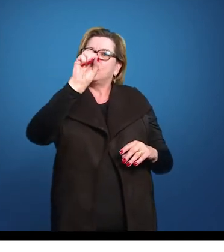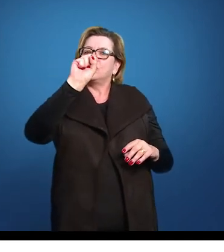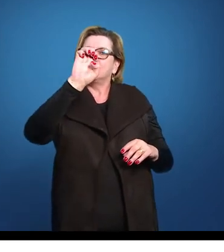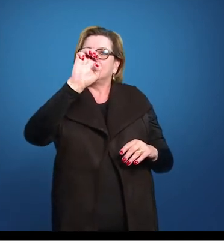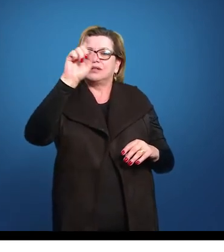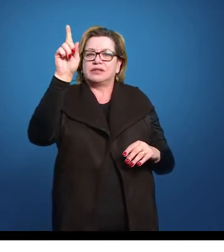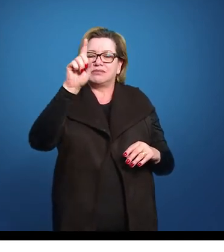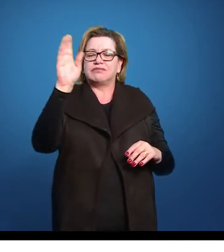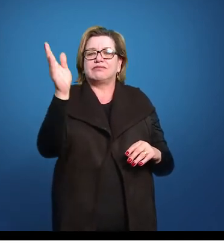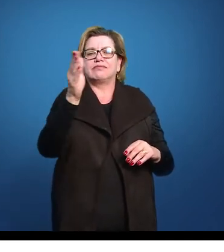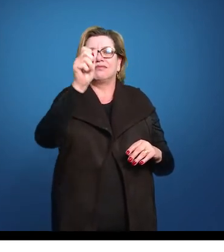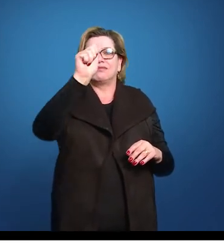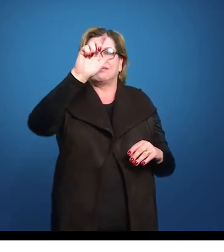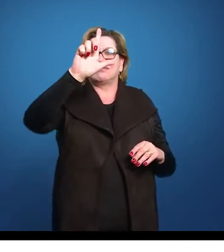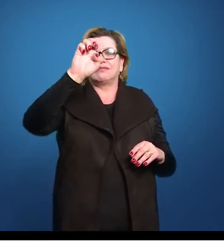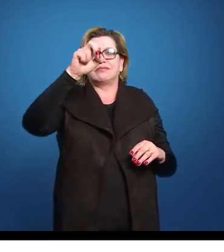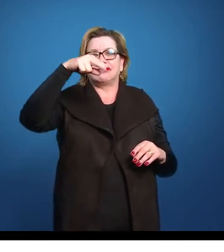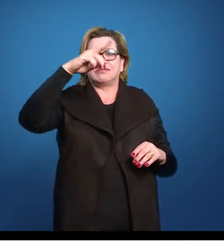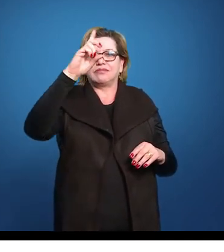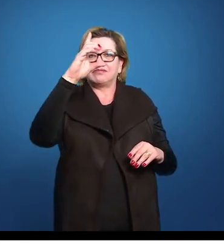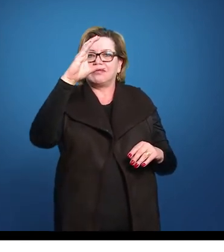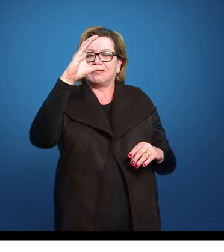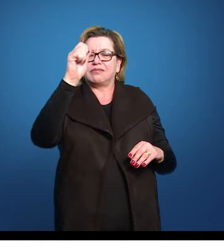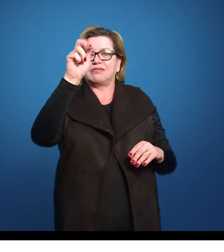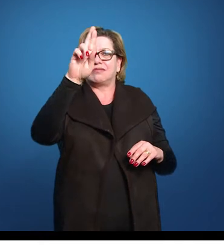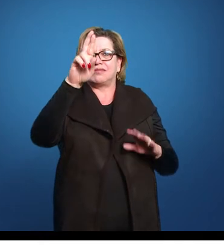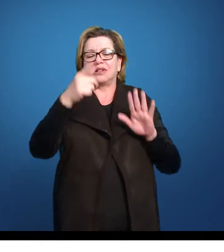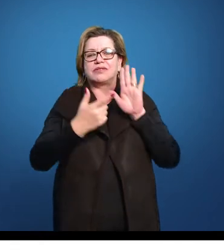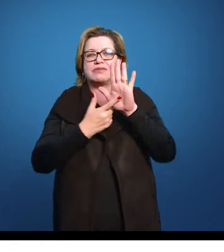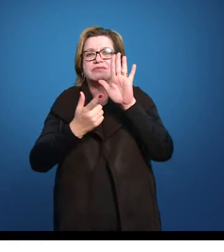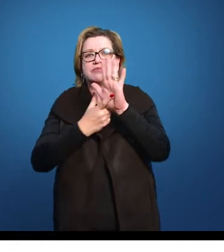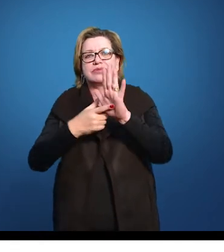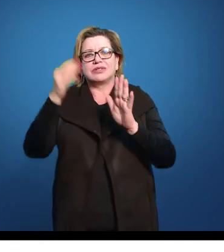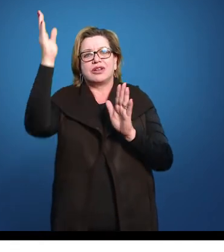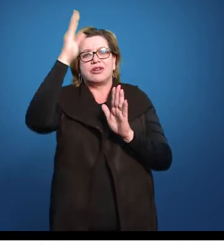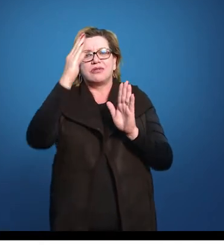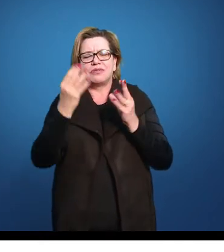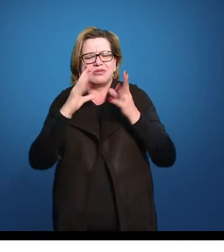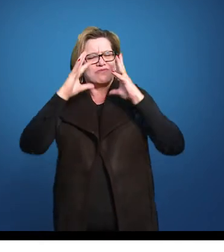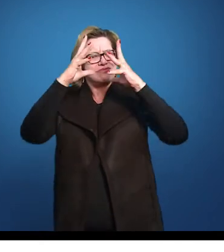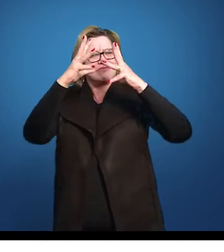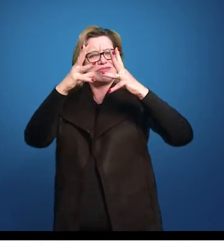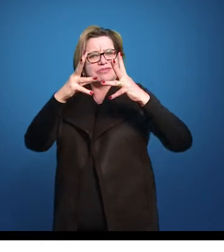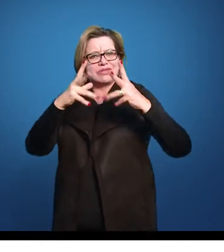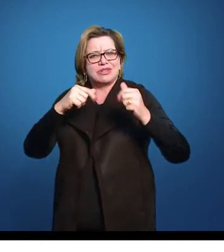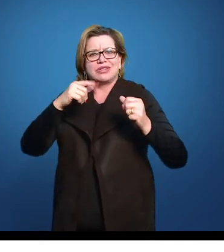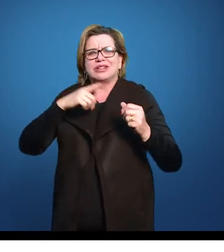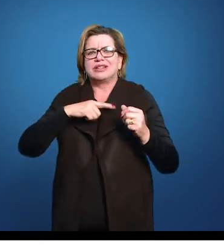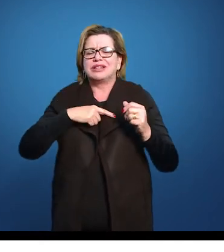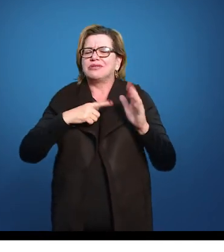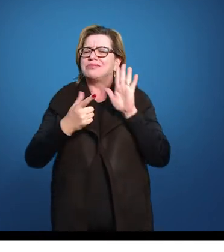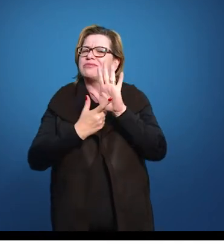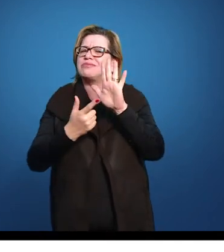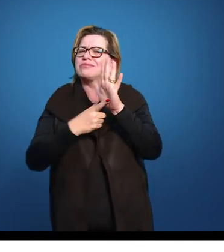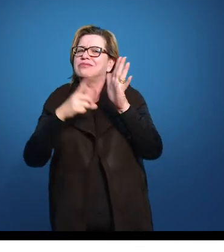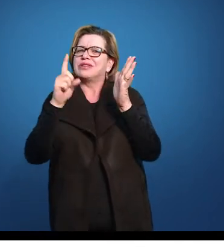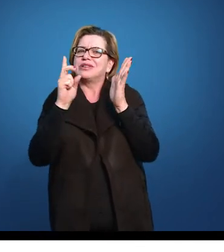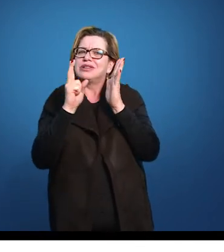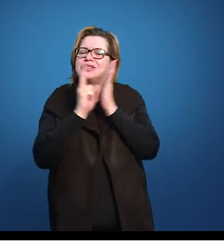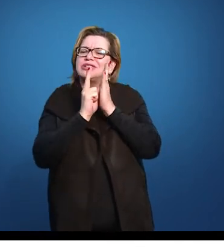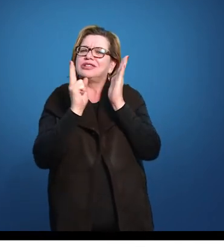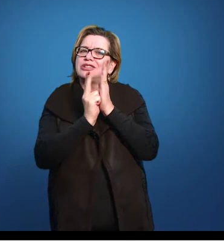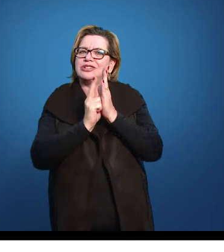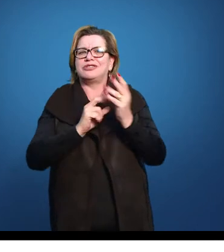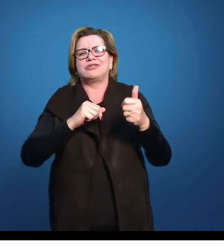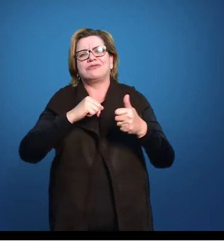literário, que vai pensar em mostrar o Brasil em quase todas as suas faces. Vai ter a prosa indianista, cujas obras principais são